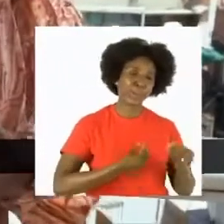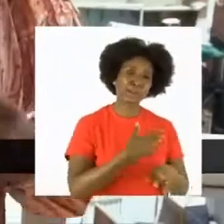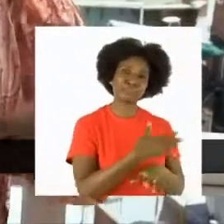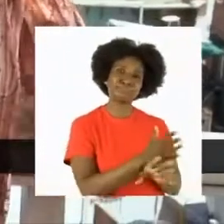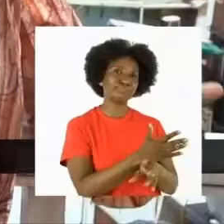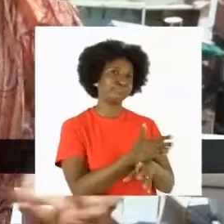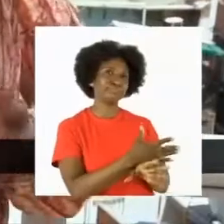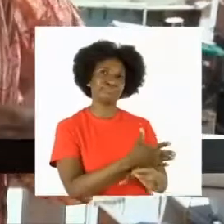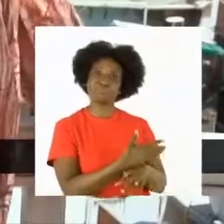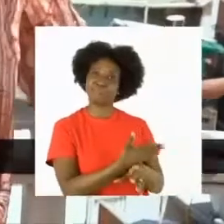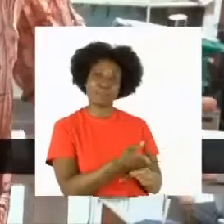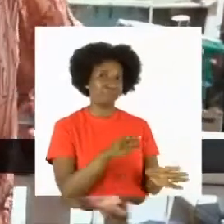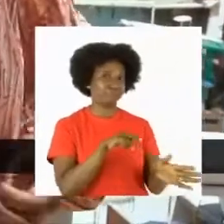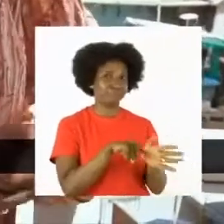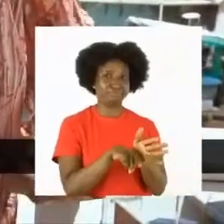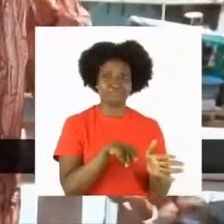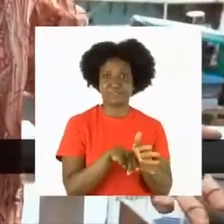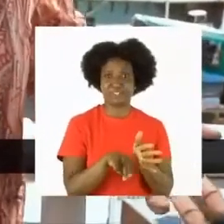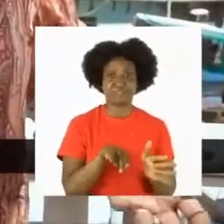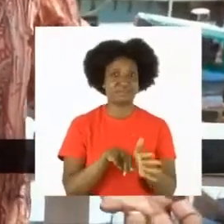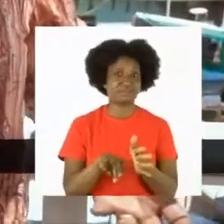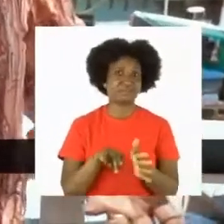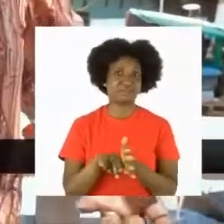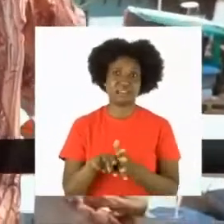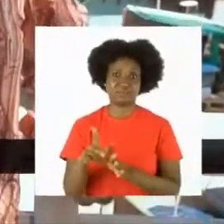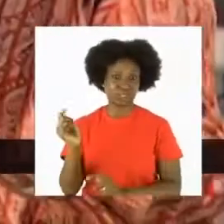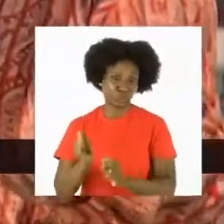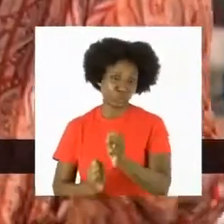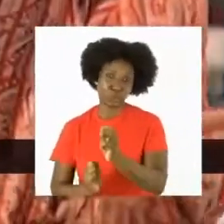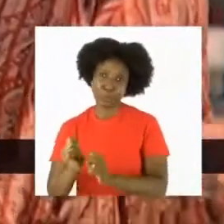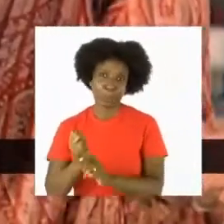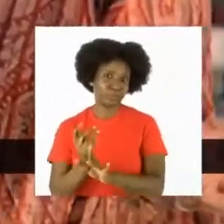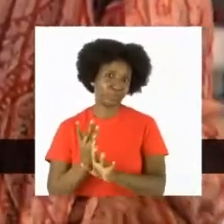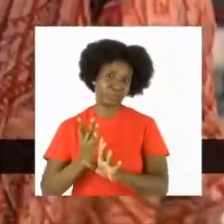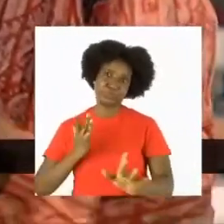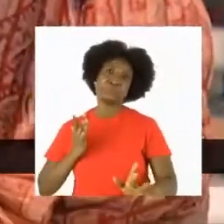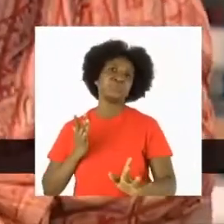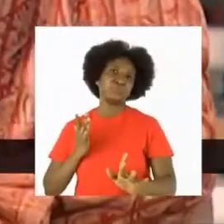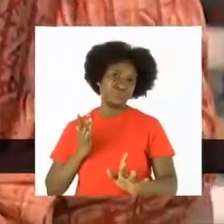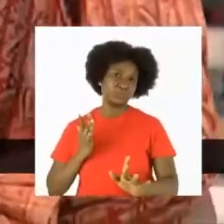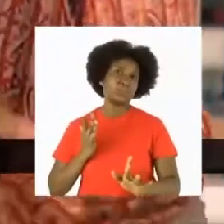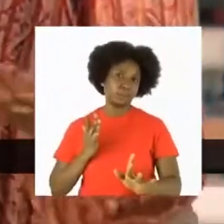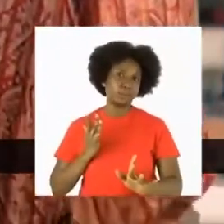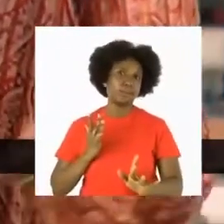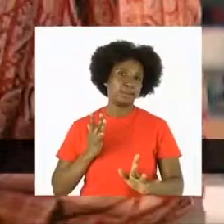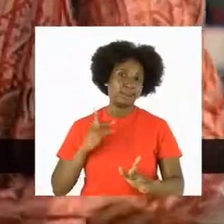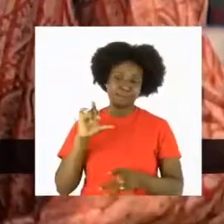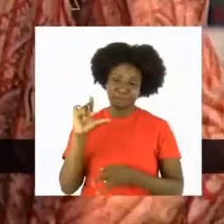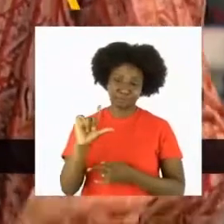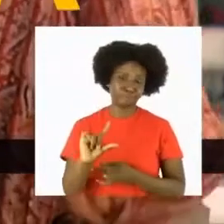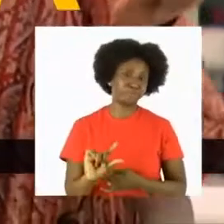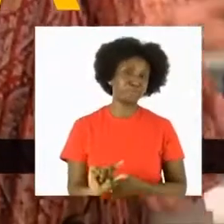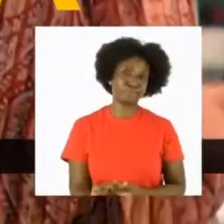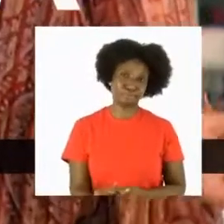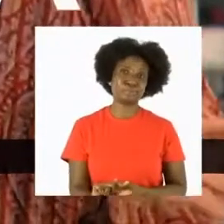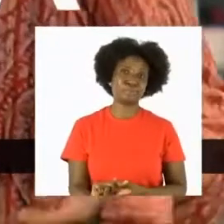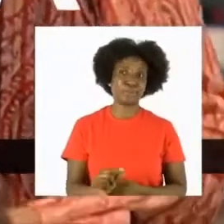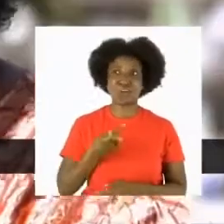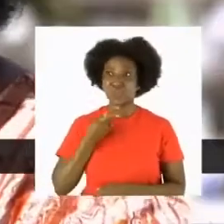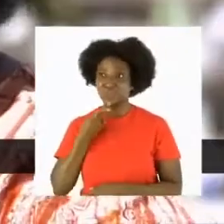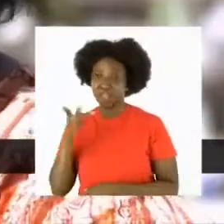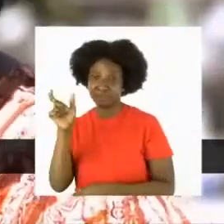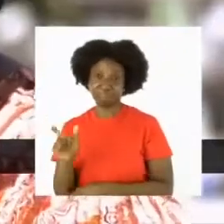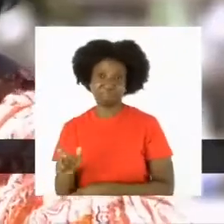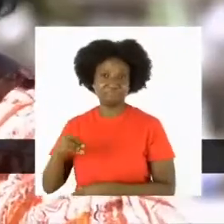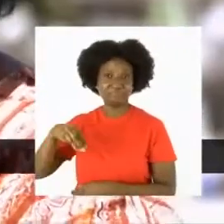condição de você fiscalizar e de você ter controle. E aí as coisas ficam reduzidas a isso. falo com a Márcia,